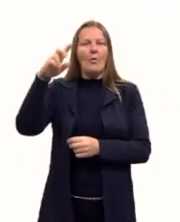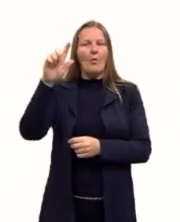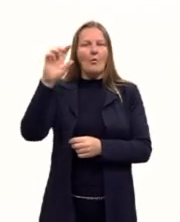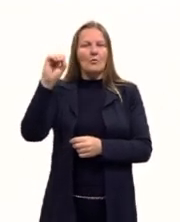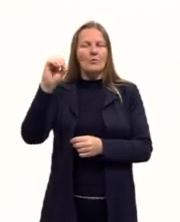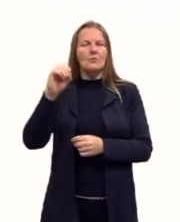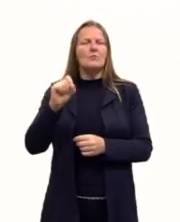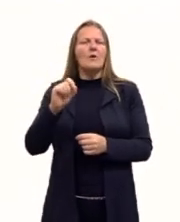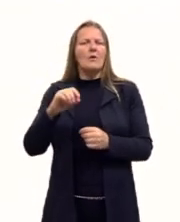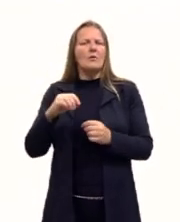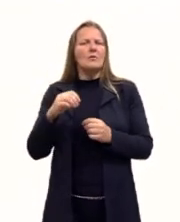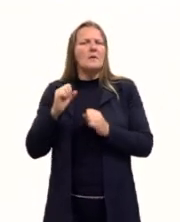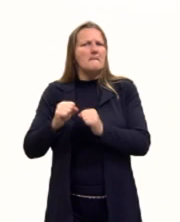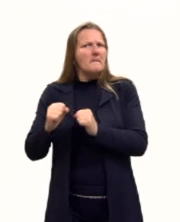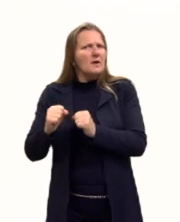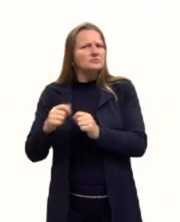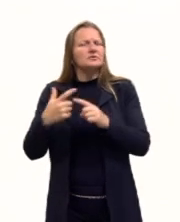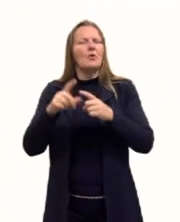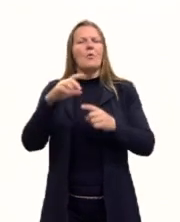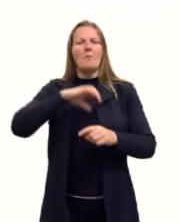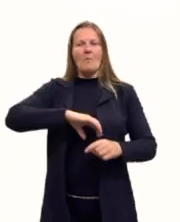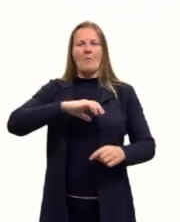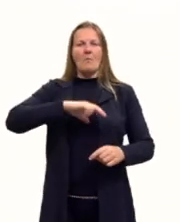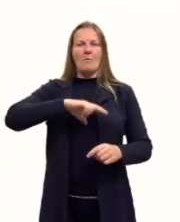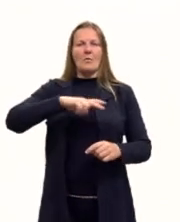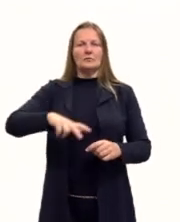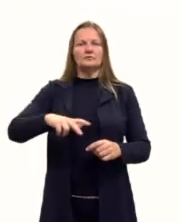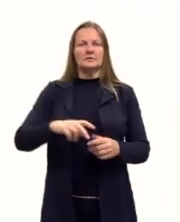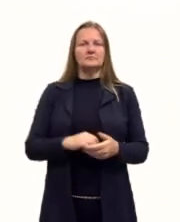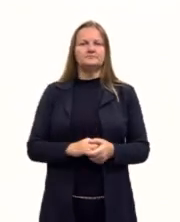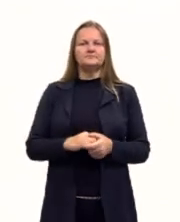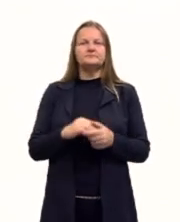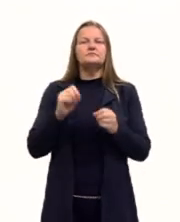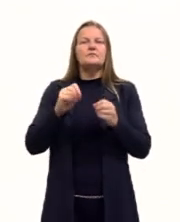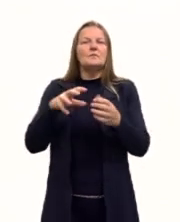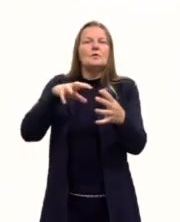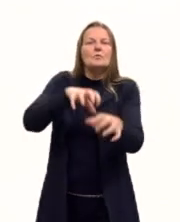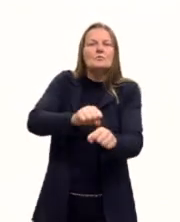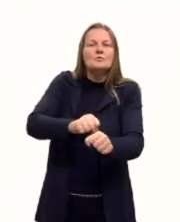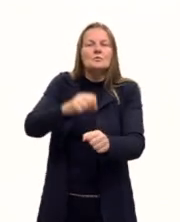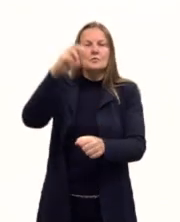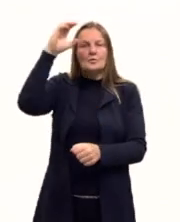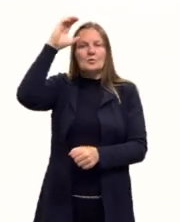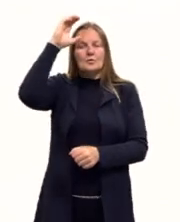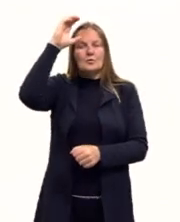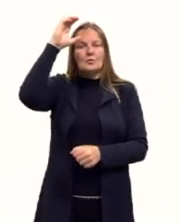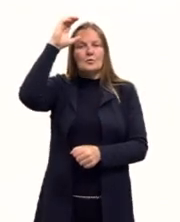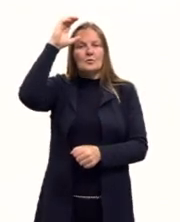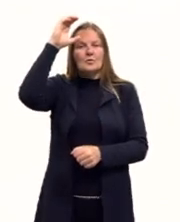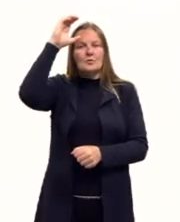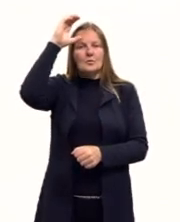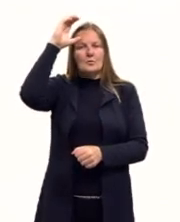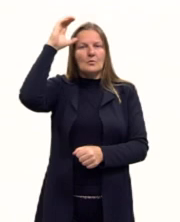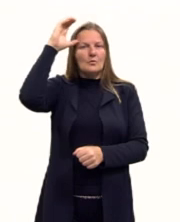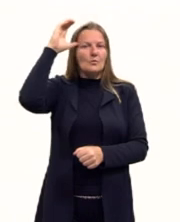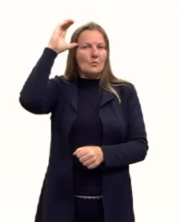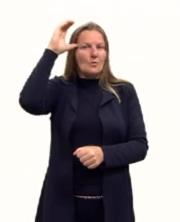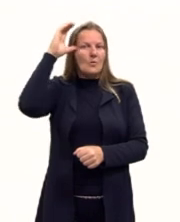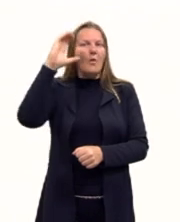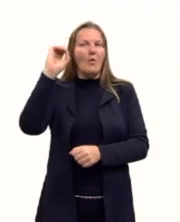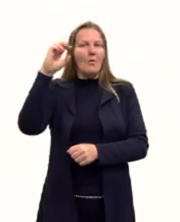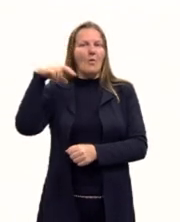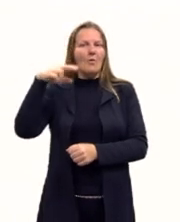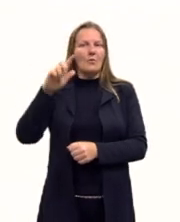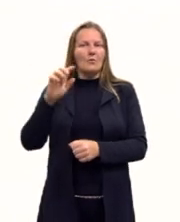Portugal? E quem mediou essa reunião foi Otto von Bismarck, a gente vai falar um pouquinho melhor sobre ele